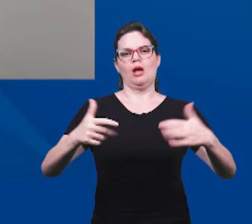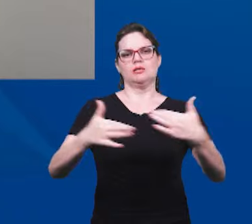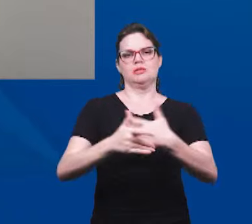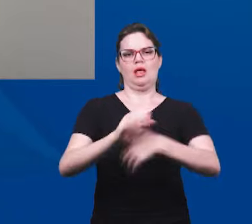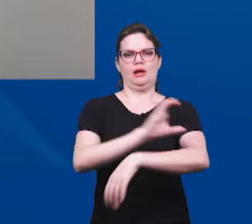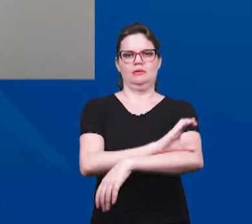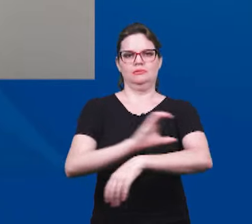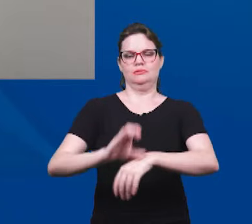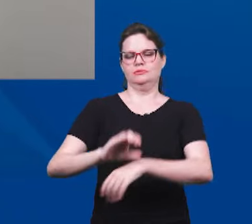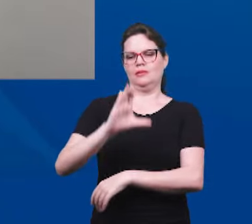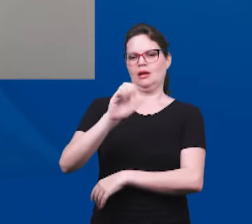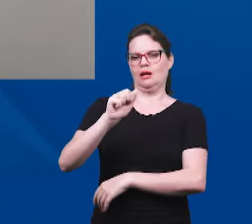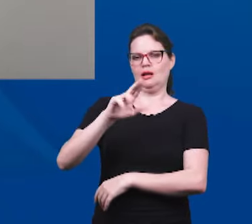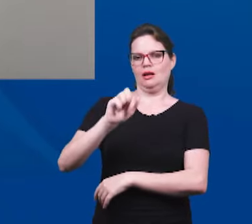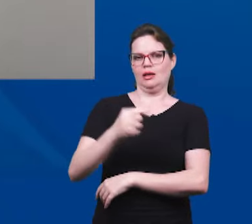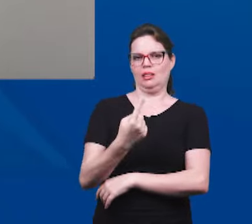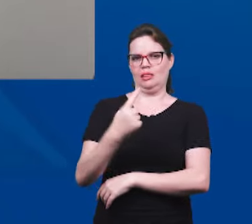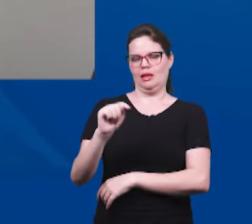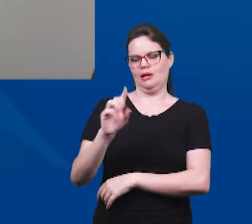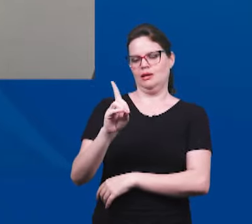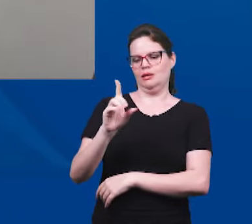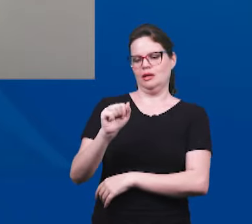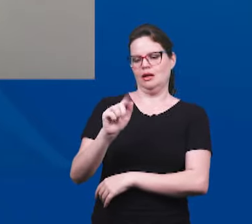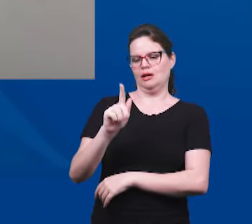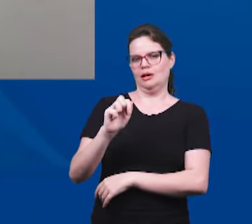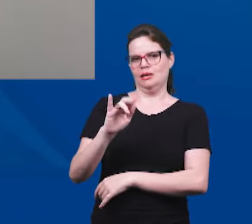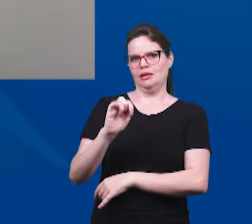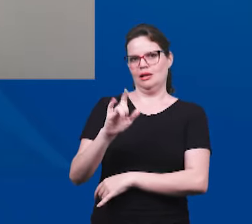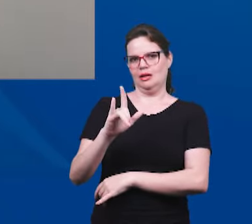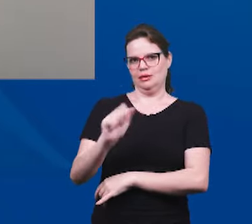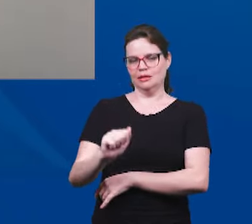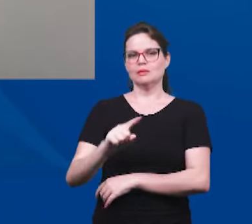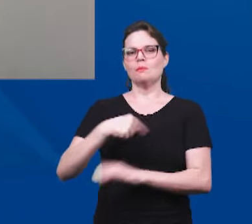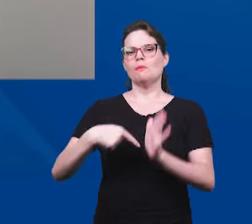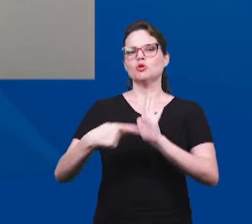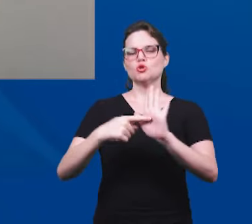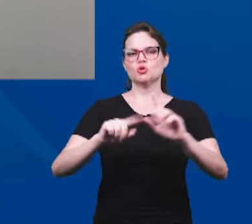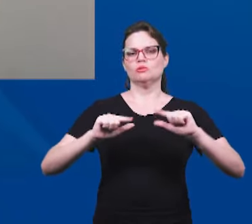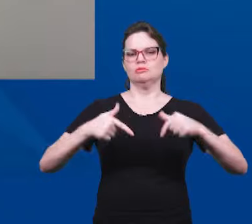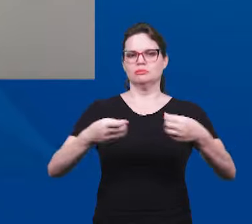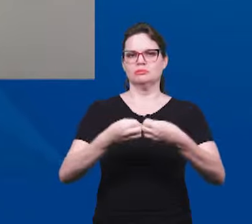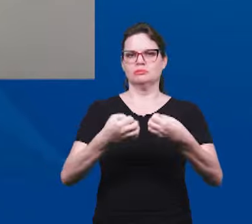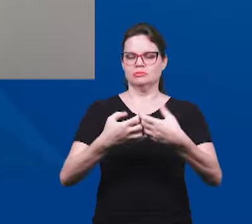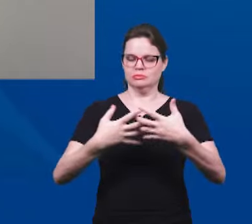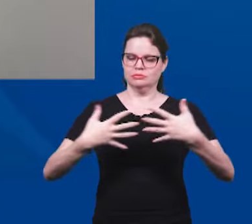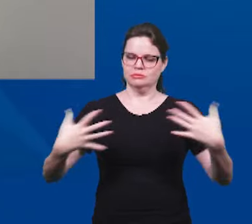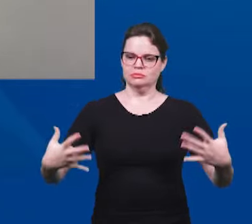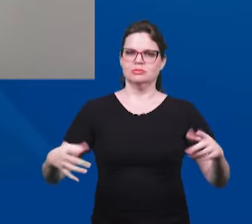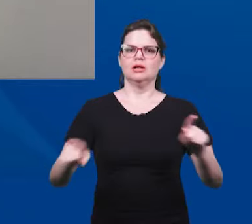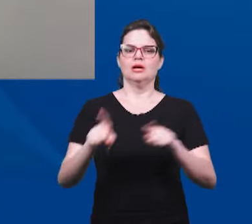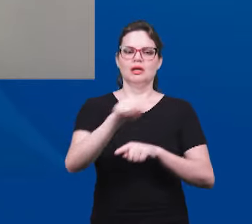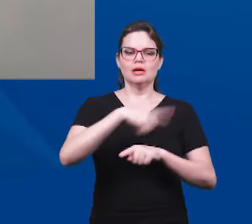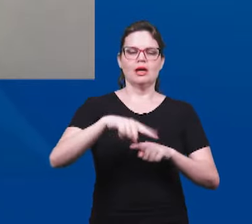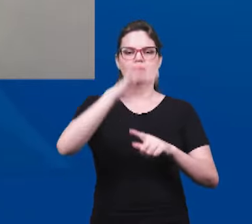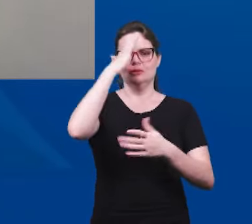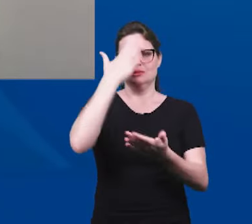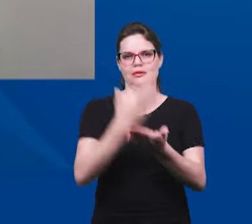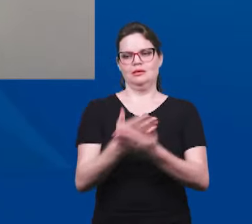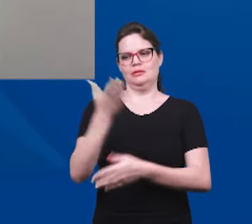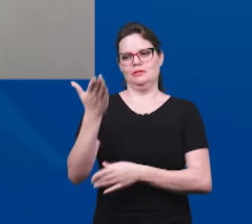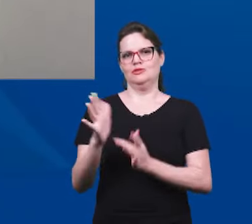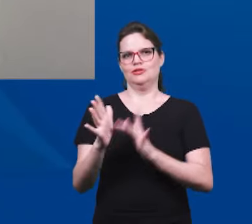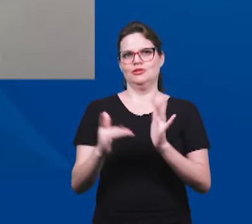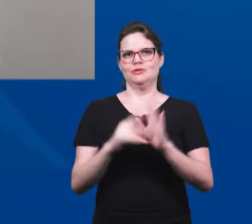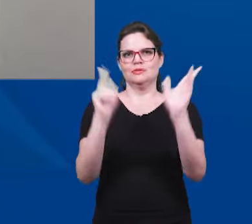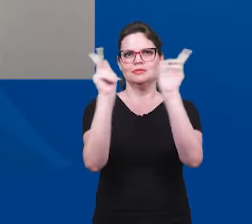Galileia e manifestou a sua glória e o seu discípulo creram nele a